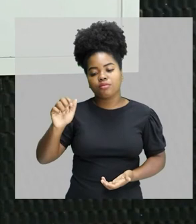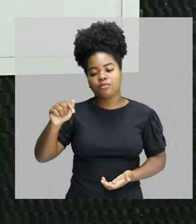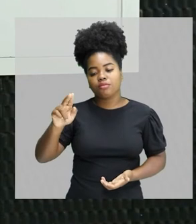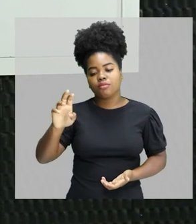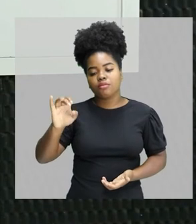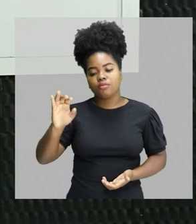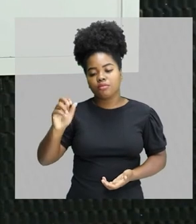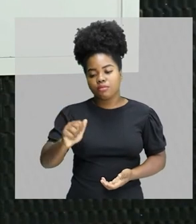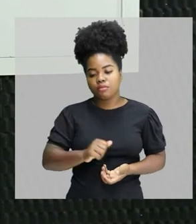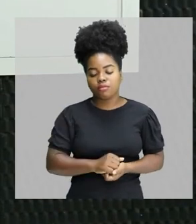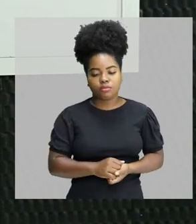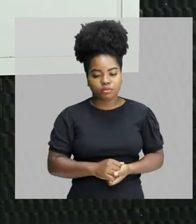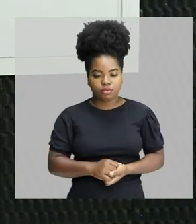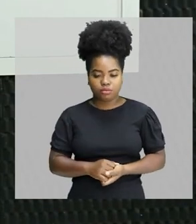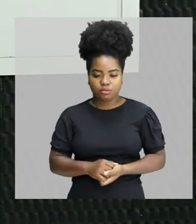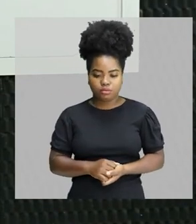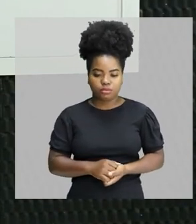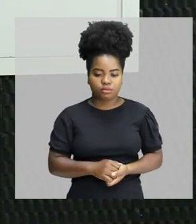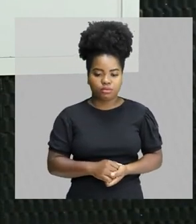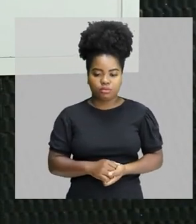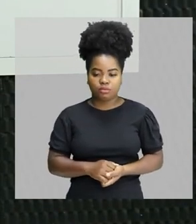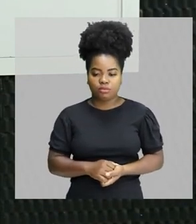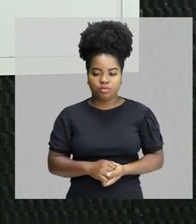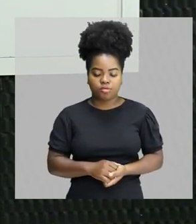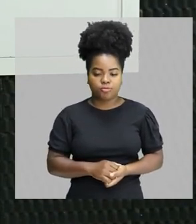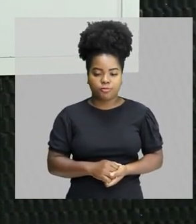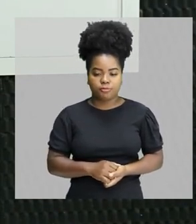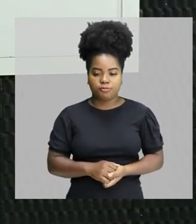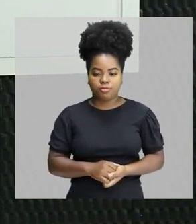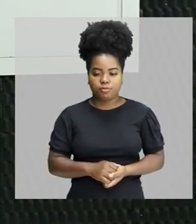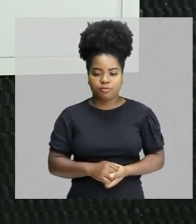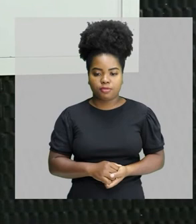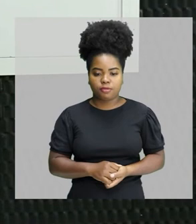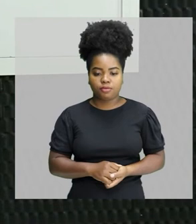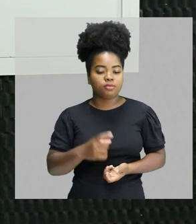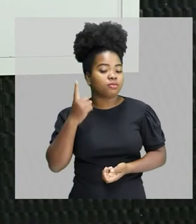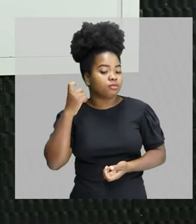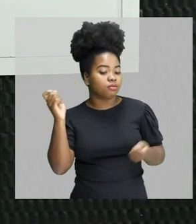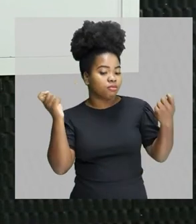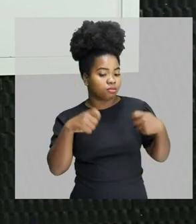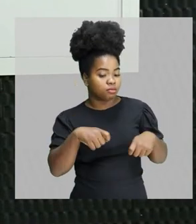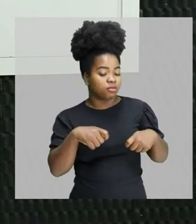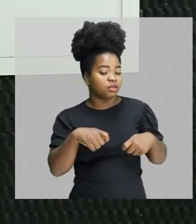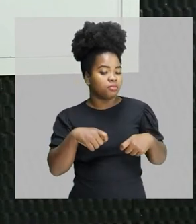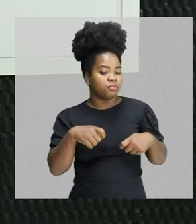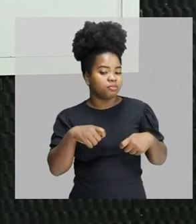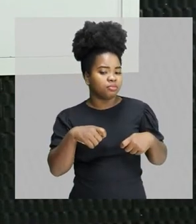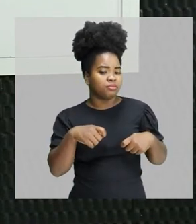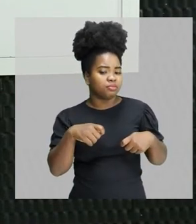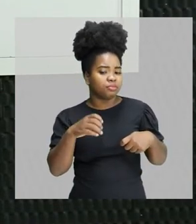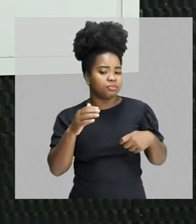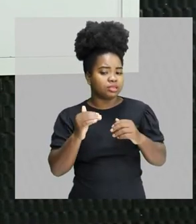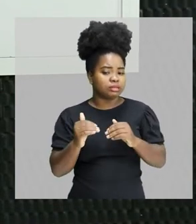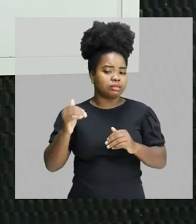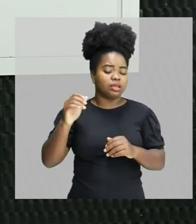Tem uma relação com a frequência. Ok? Então, o som pode ser mais alto ou ele pode ser mais